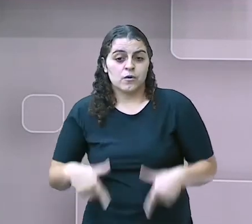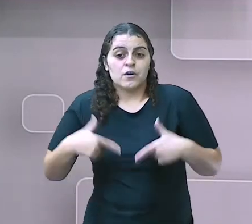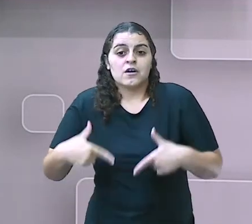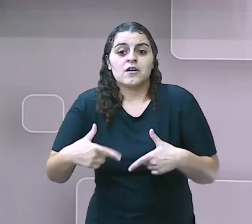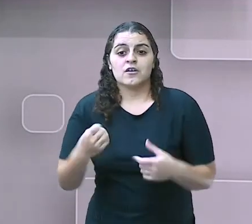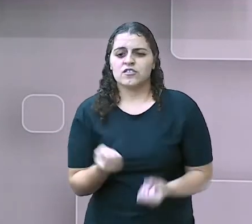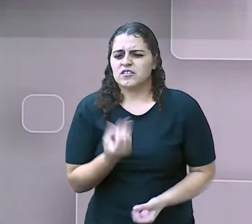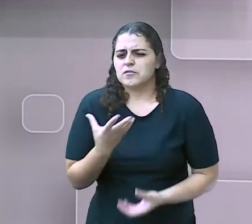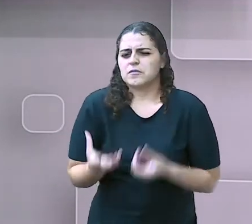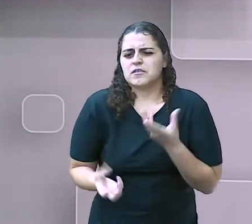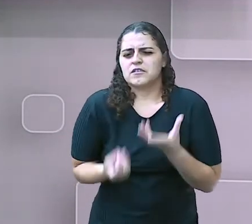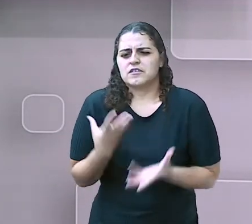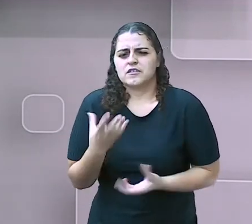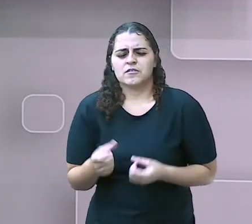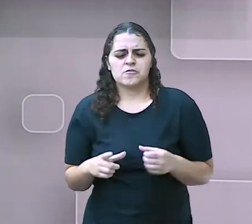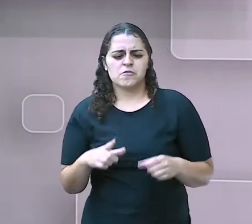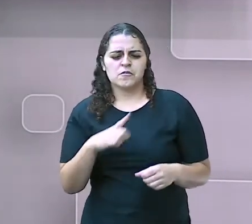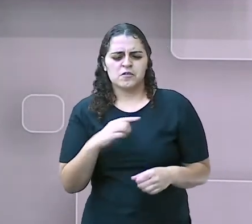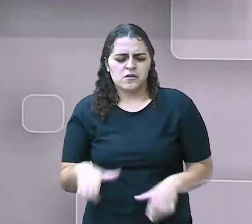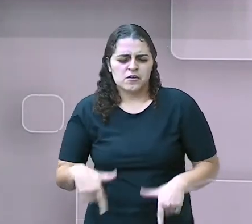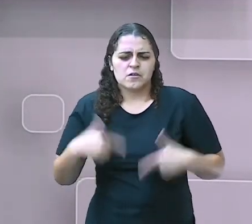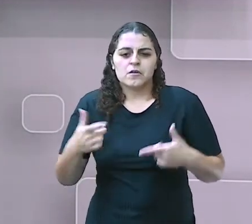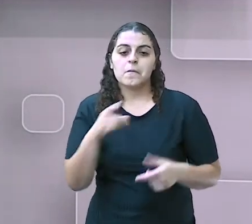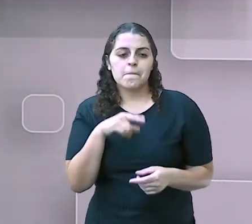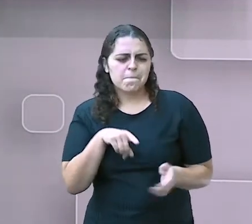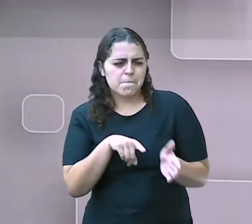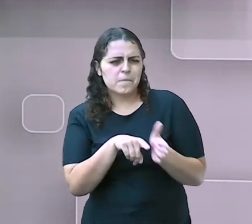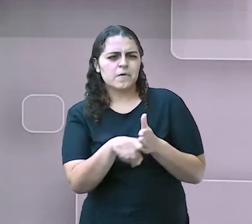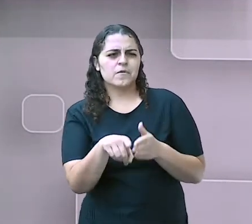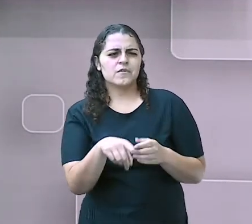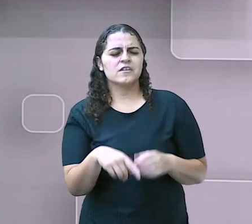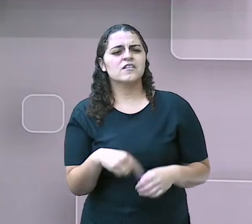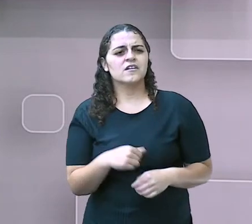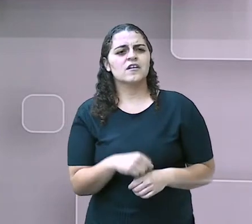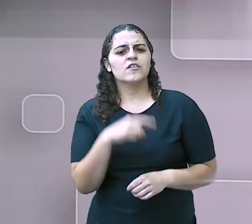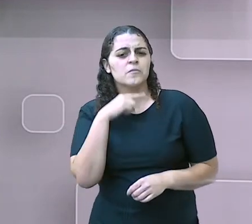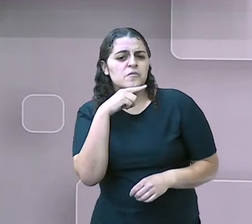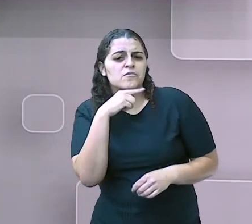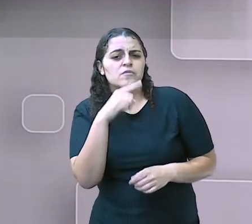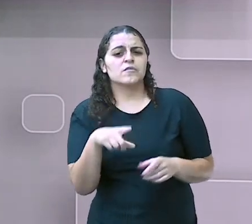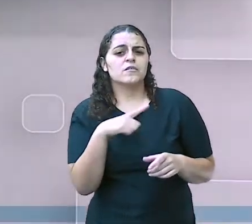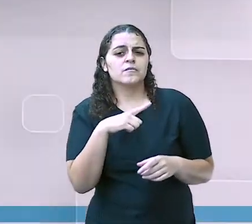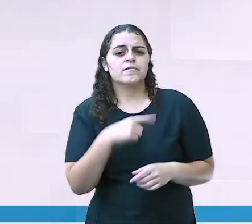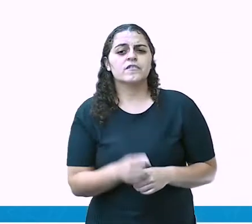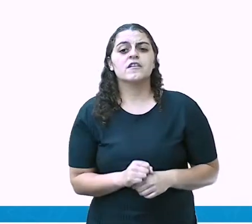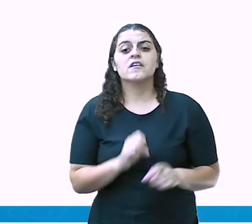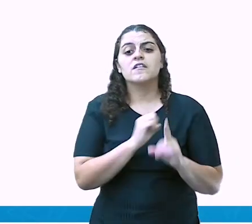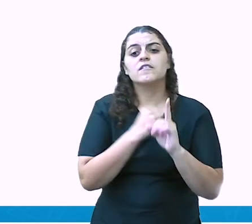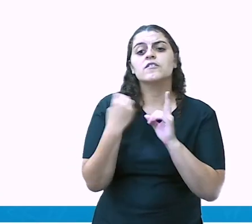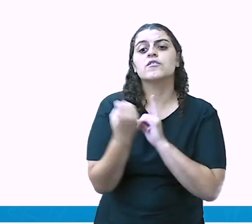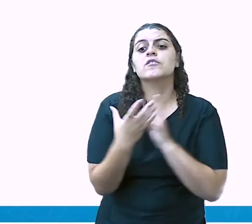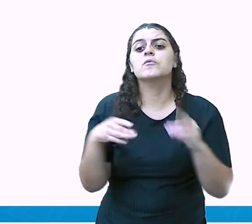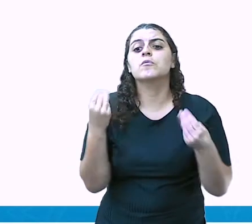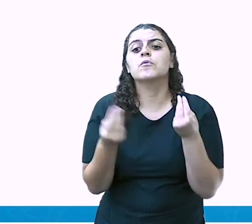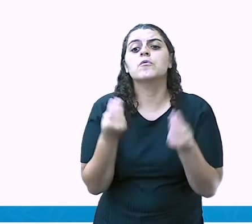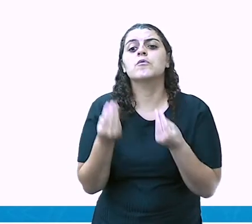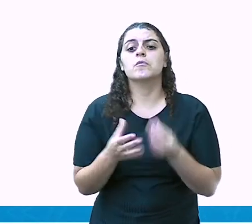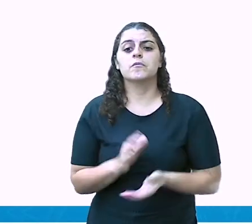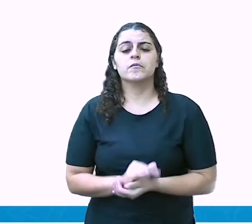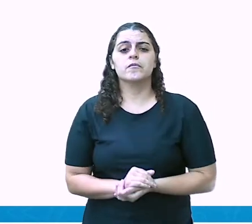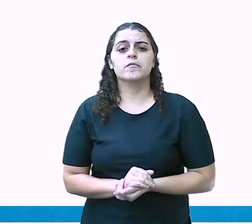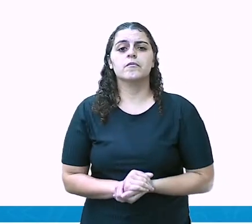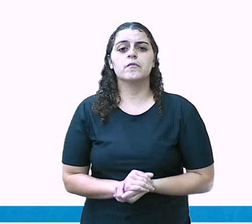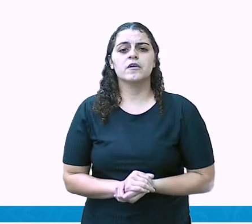se expressar, não ter coragem de perguntar e tirar as dúvidas que tem. E a vida social dessa criança? como vai ser?